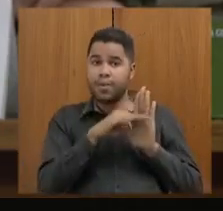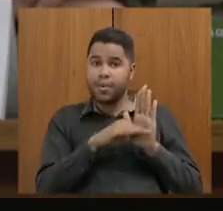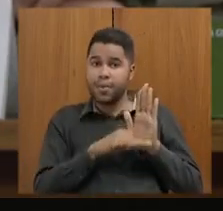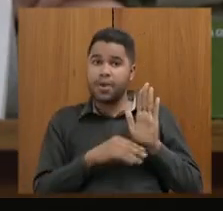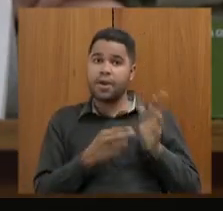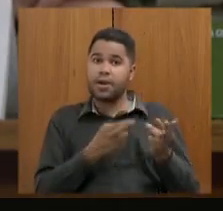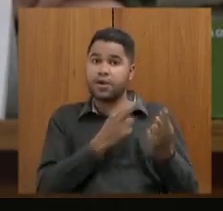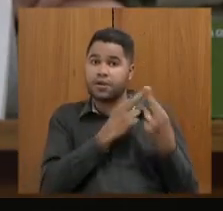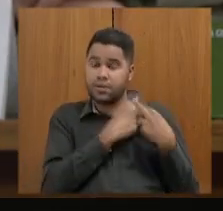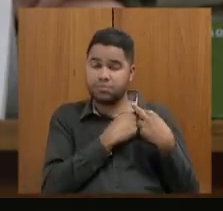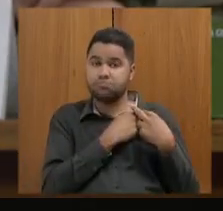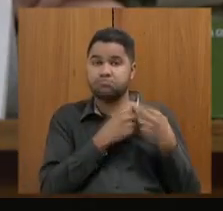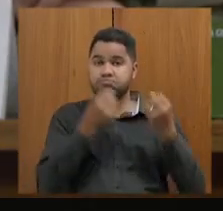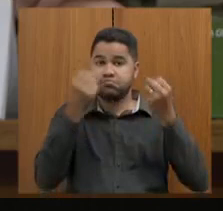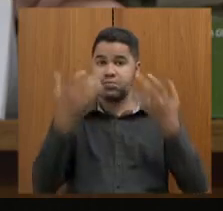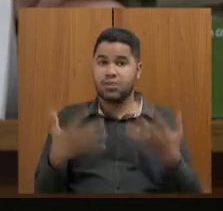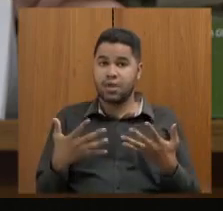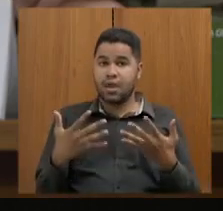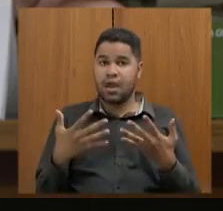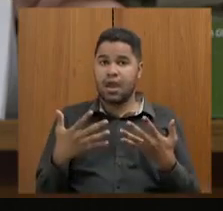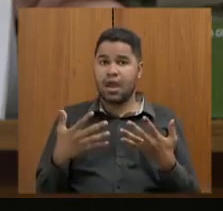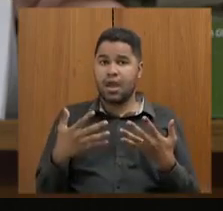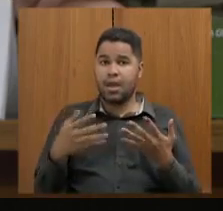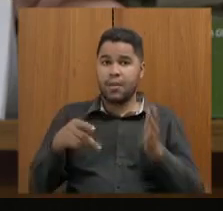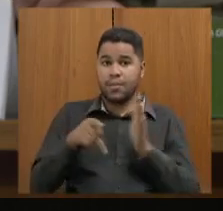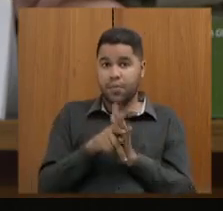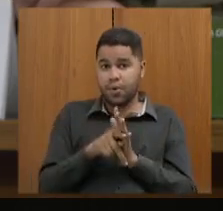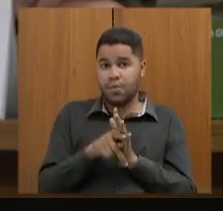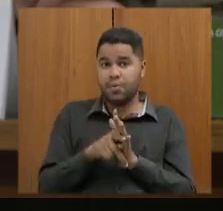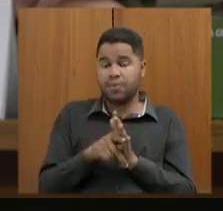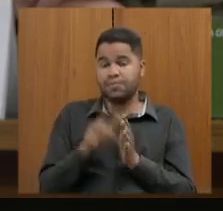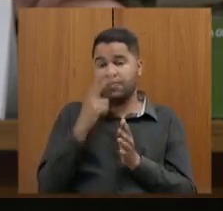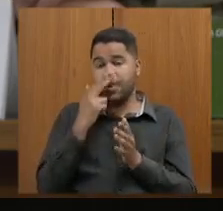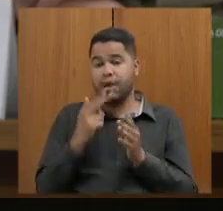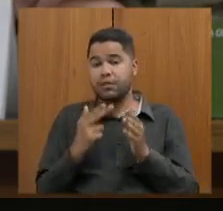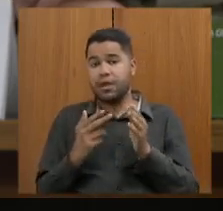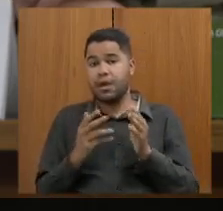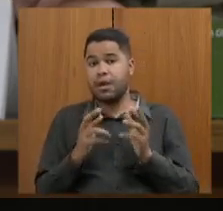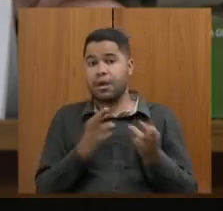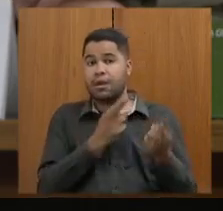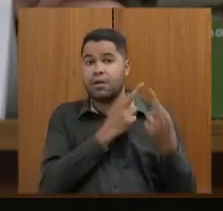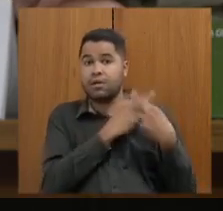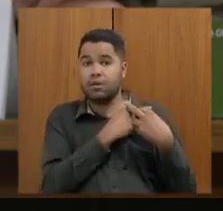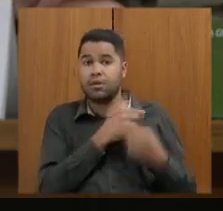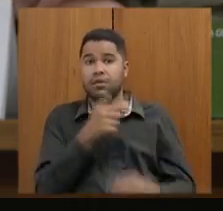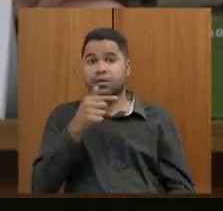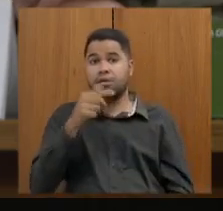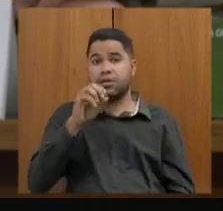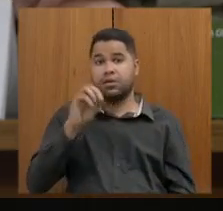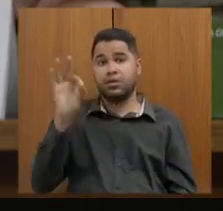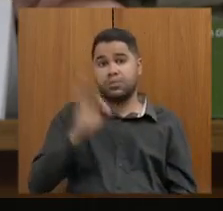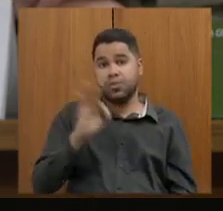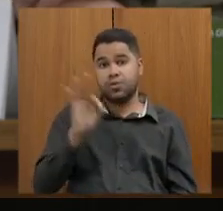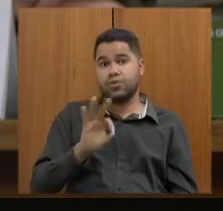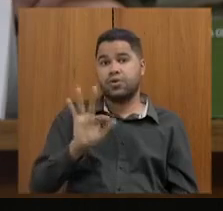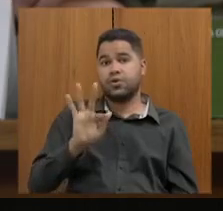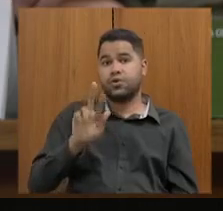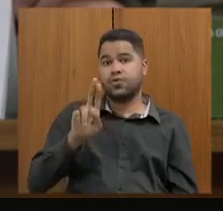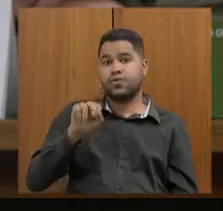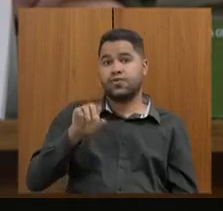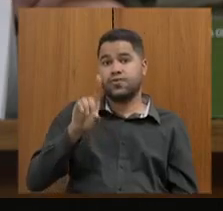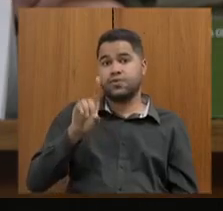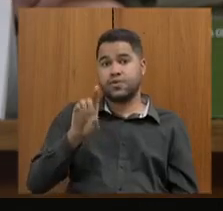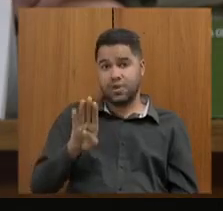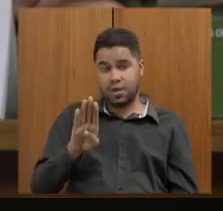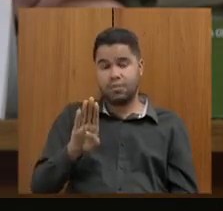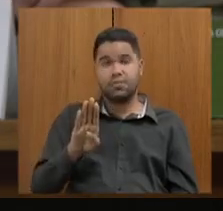responsabilidades no que se refere à Folha, a nossa Folha ultrapassa a responsabilidade dos 70% de Fundeb e a Secretaria